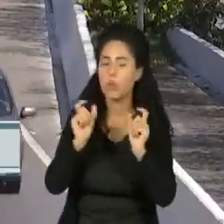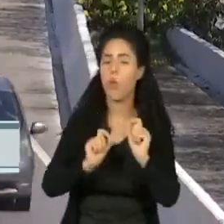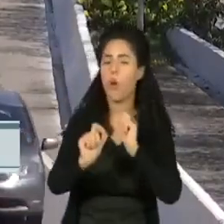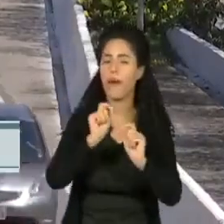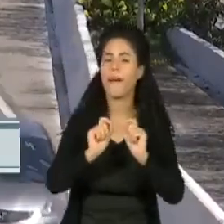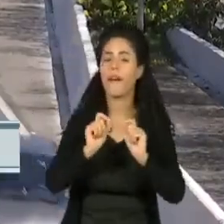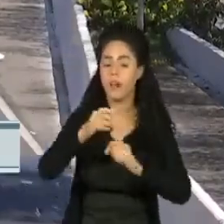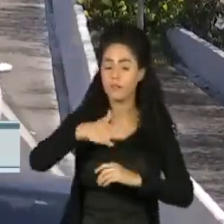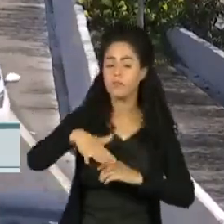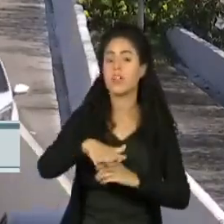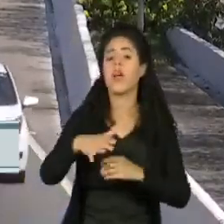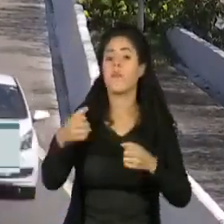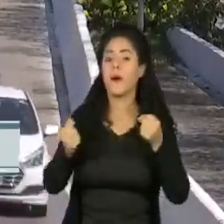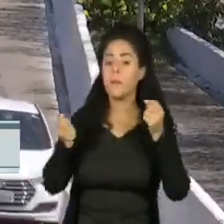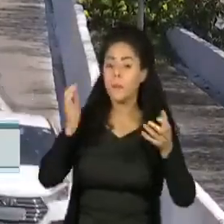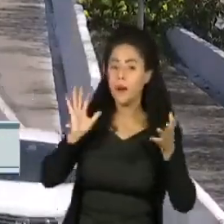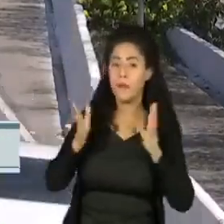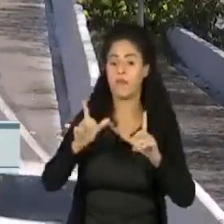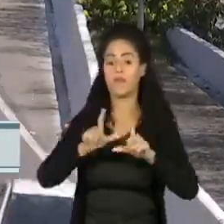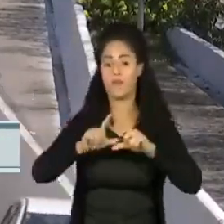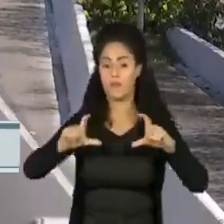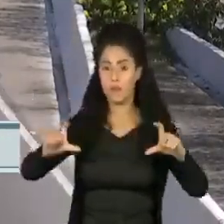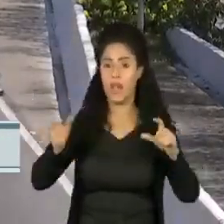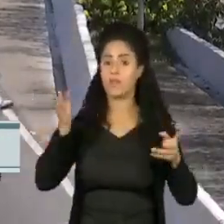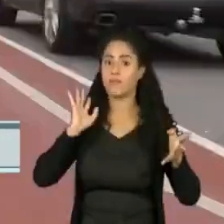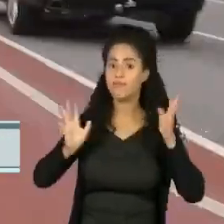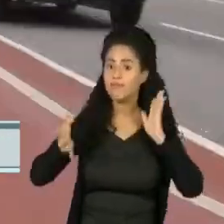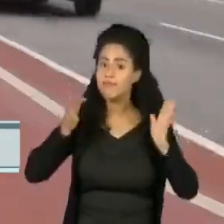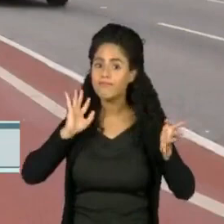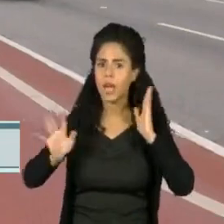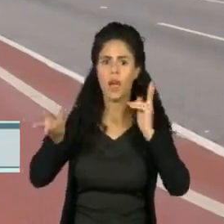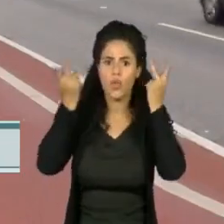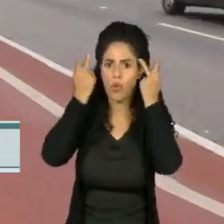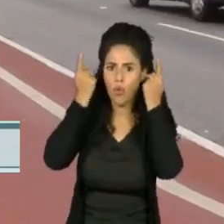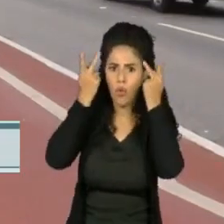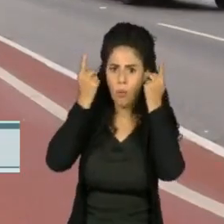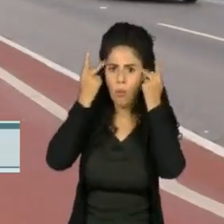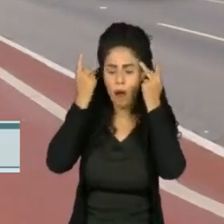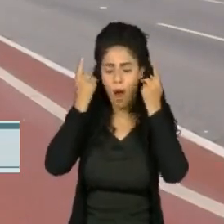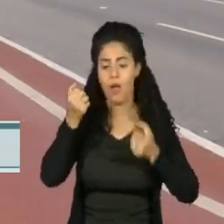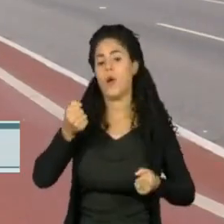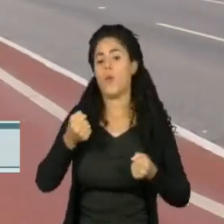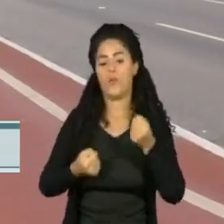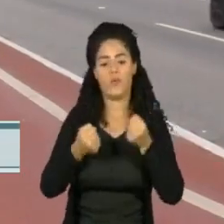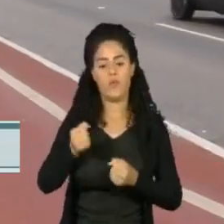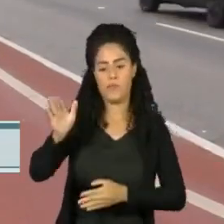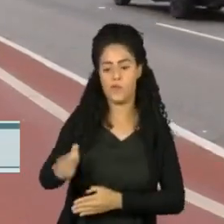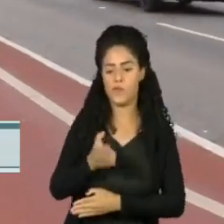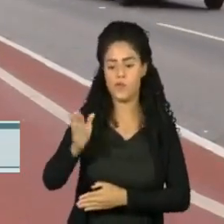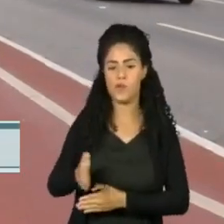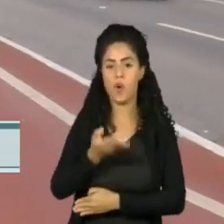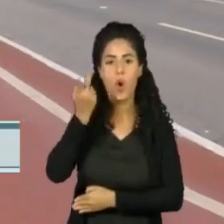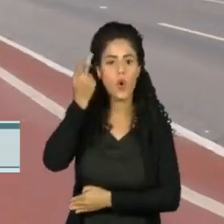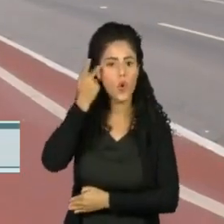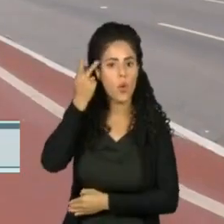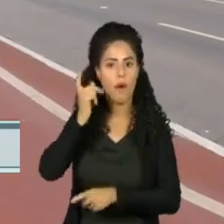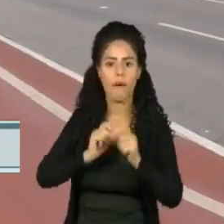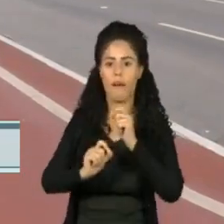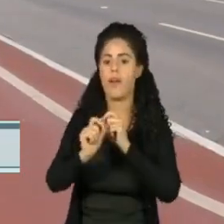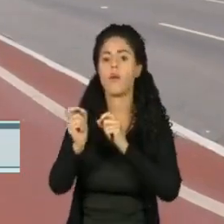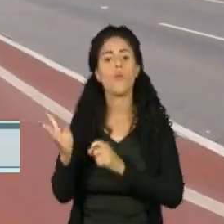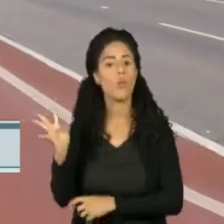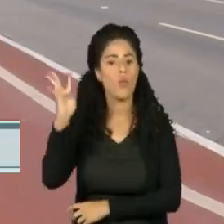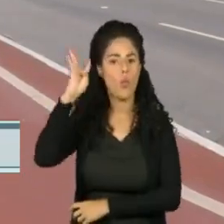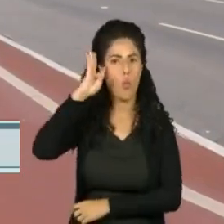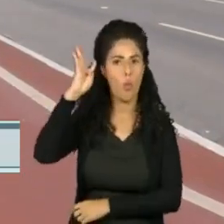continua valendo o rodízio de placas para os caminhões. O rodízio municipal volta a vigorar na quarta-feira para